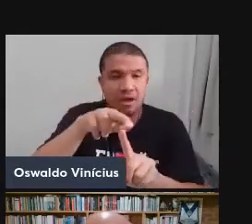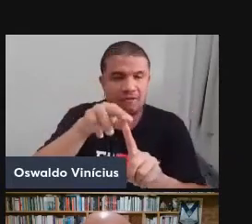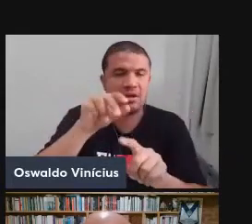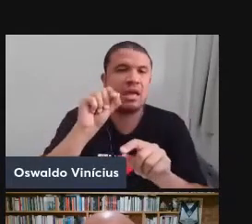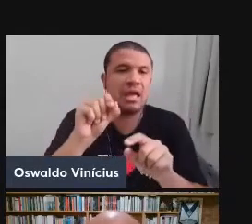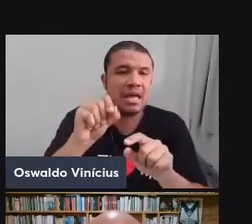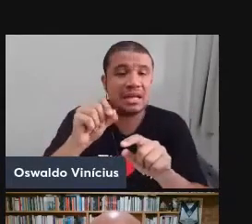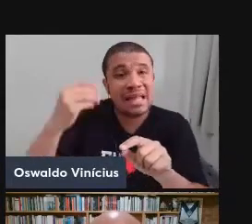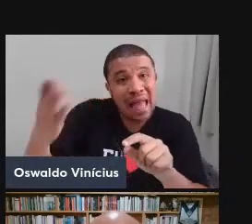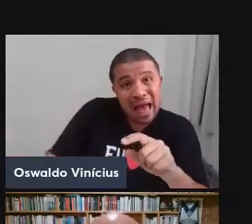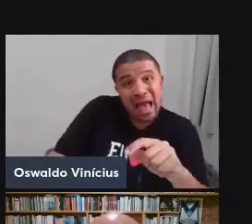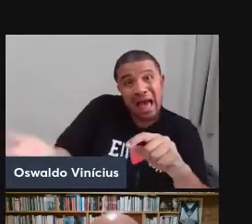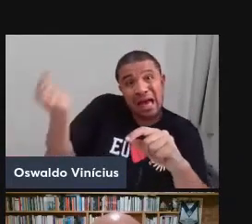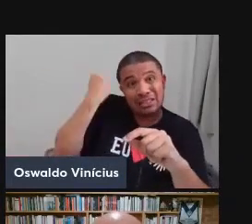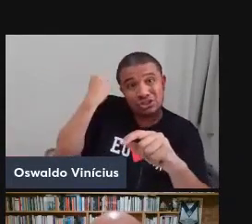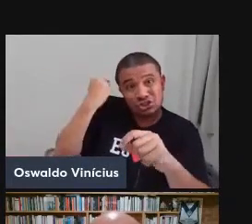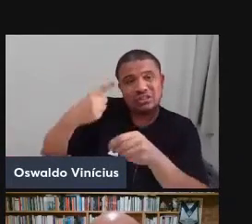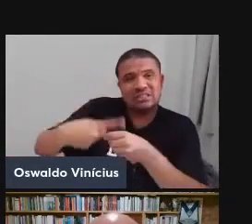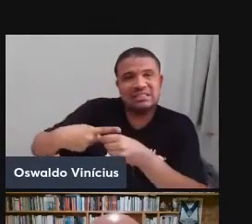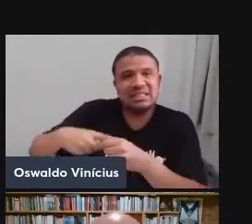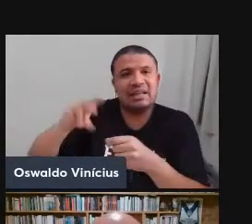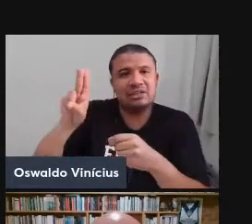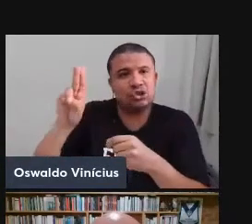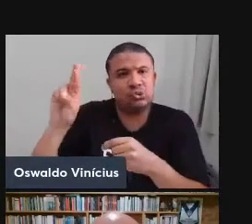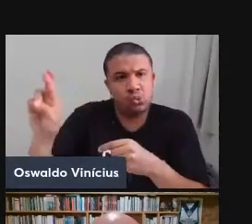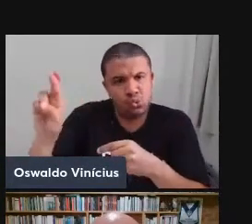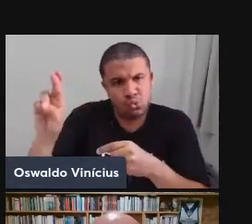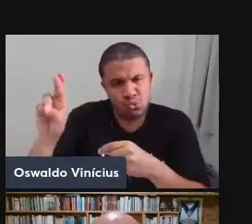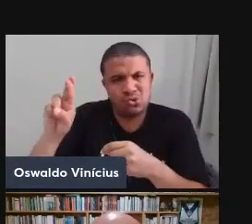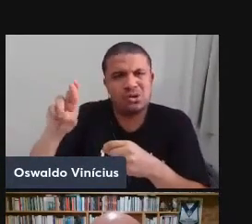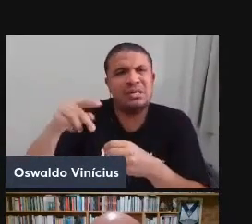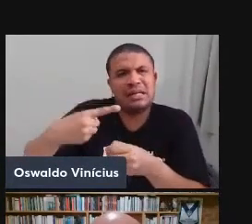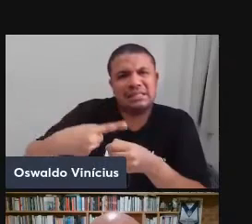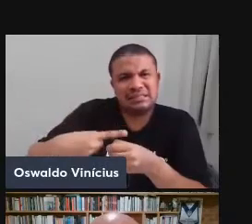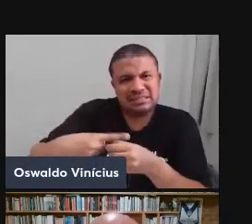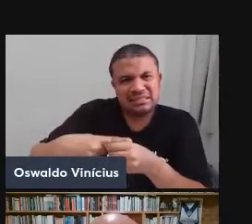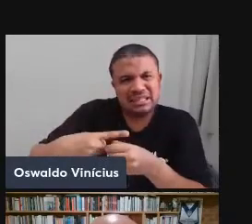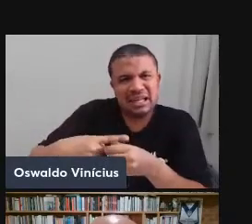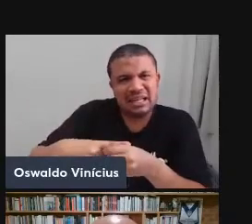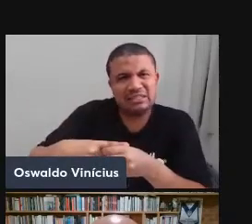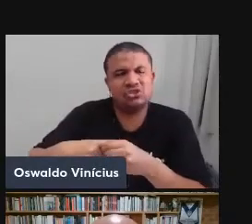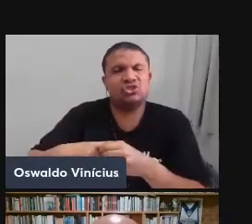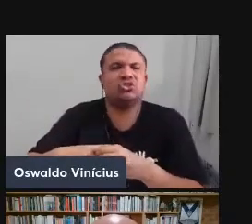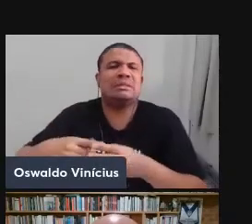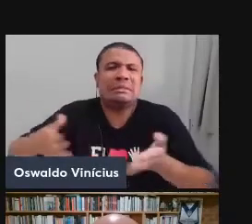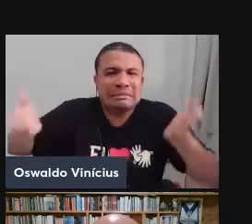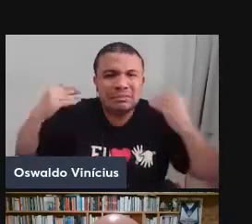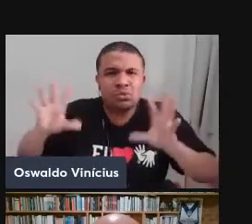antiga cidade de Ur, uma das primeiras cidades das civilizações humanas,